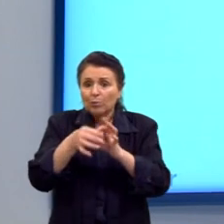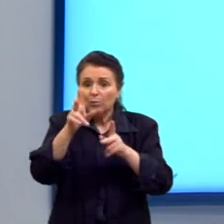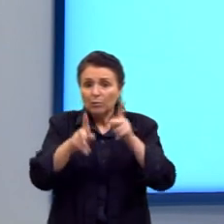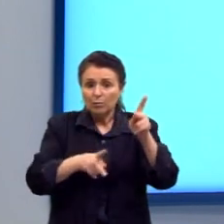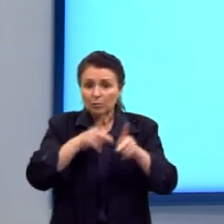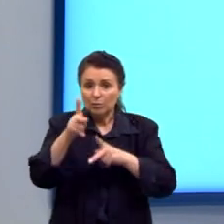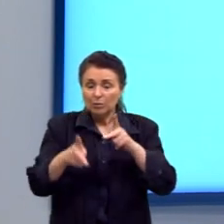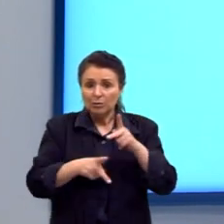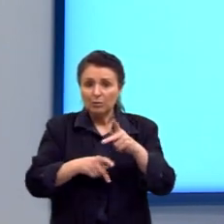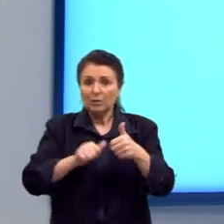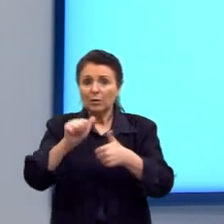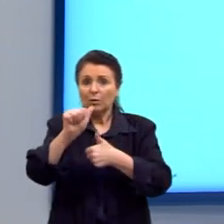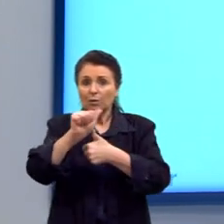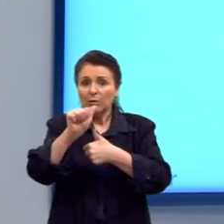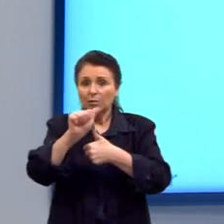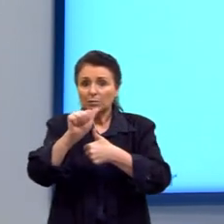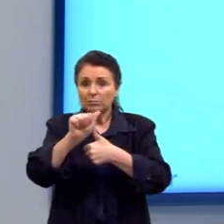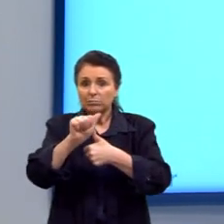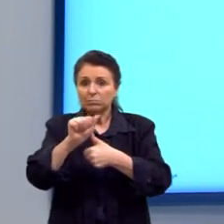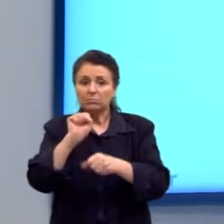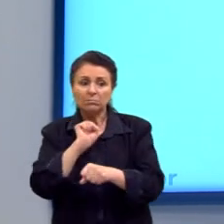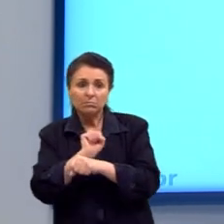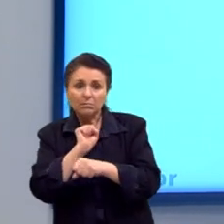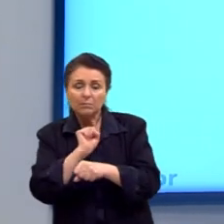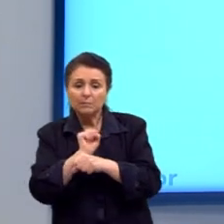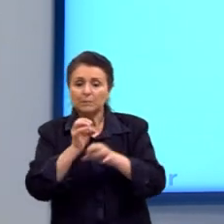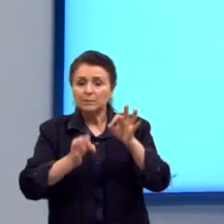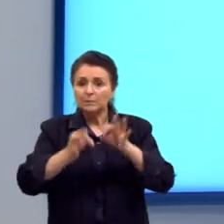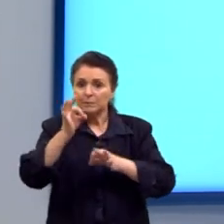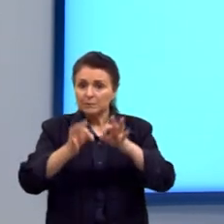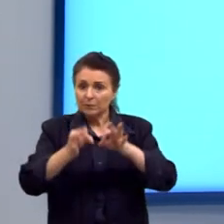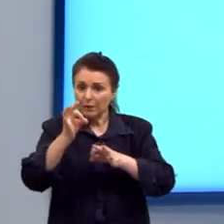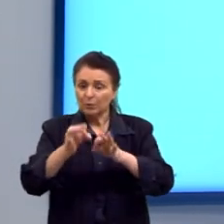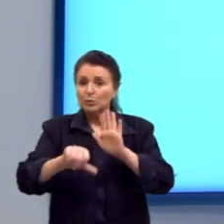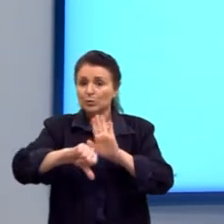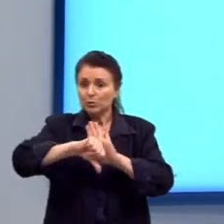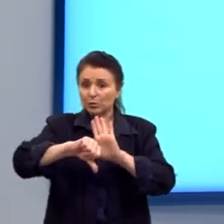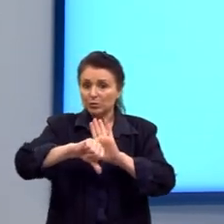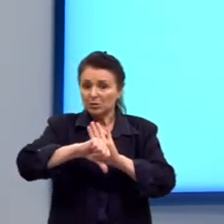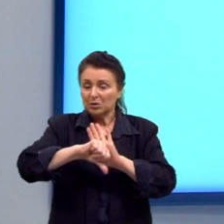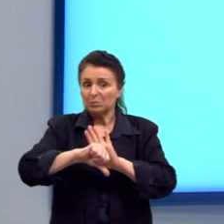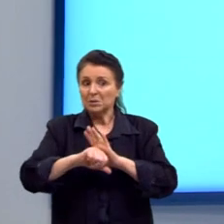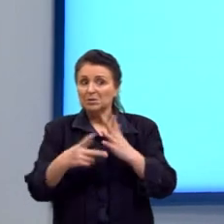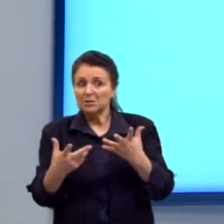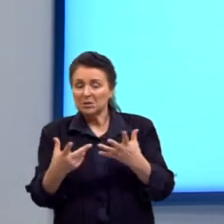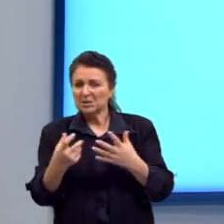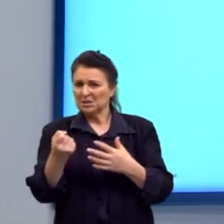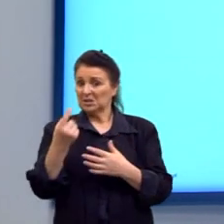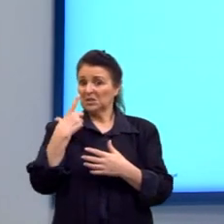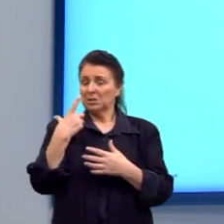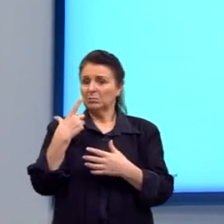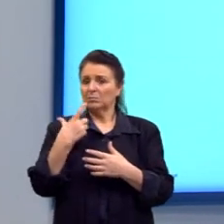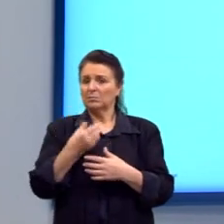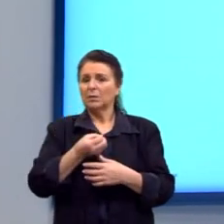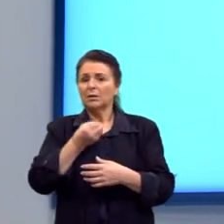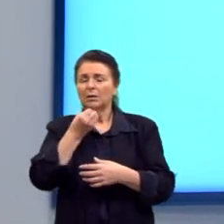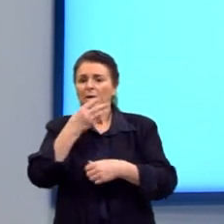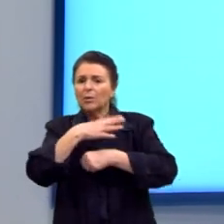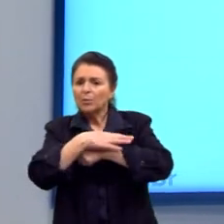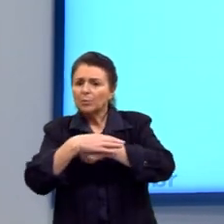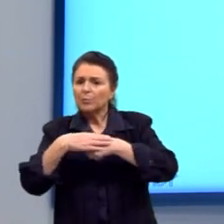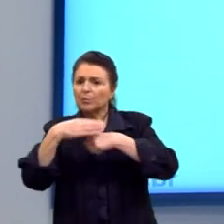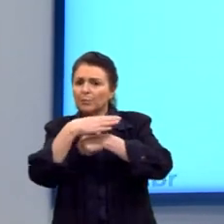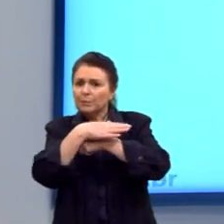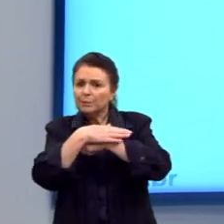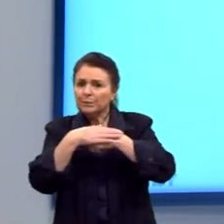Alternativa A. A inércia do julgamento de crimes polêmicos, não. Bondade em relação ao comportamento